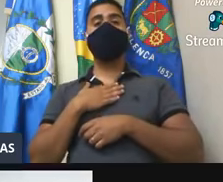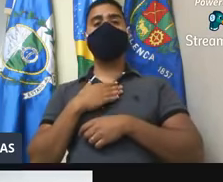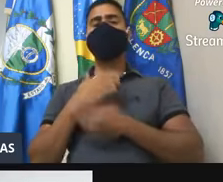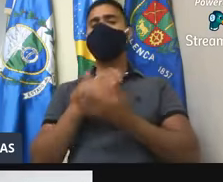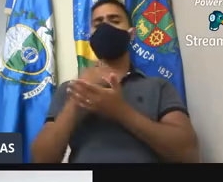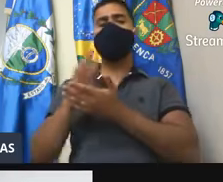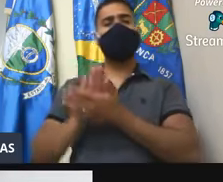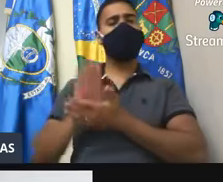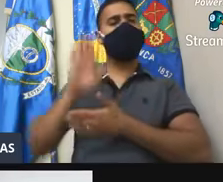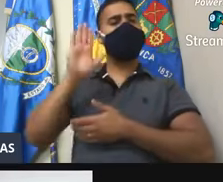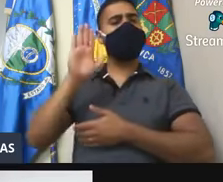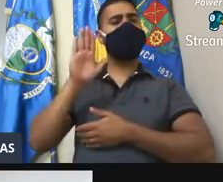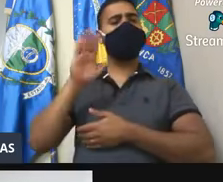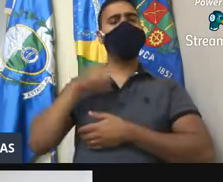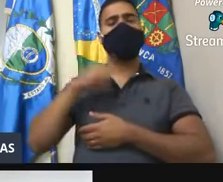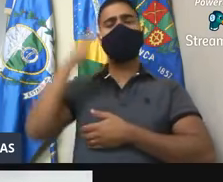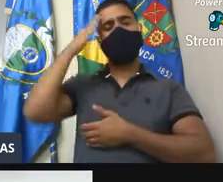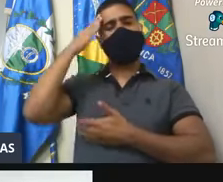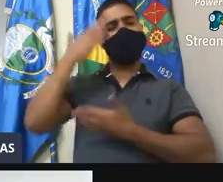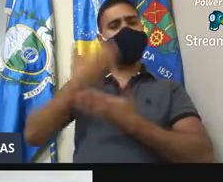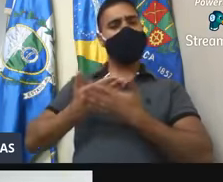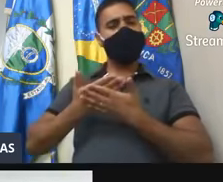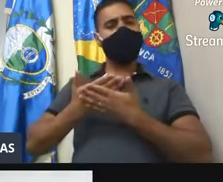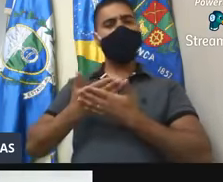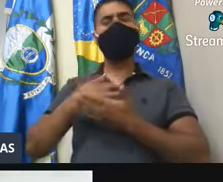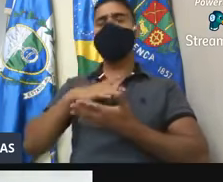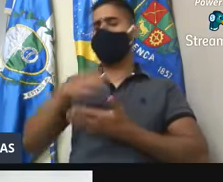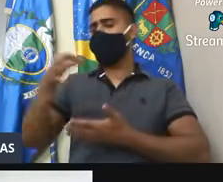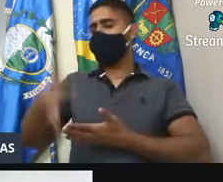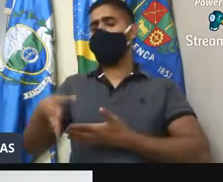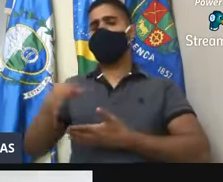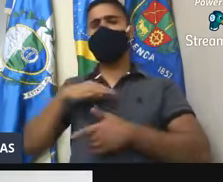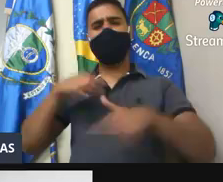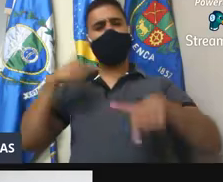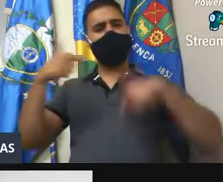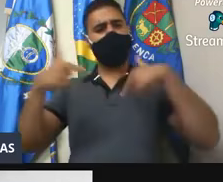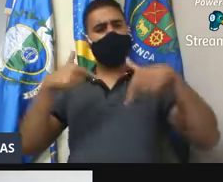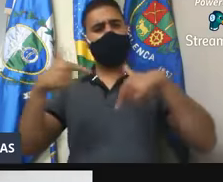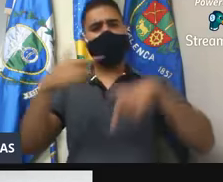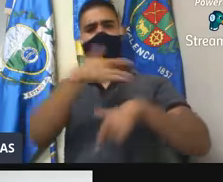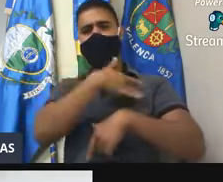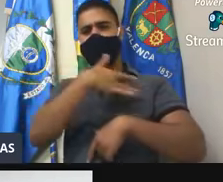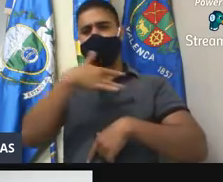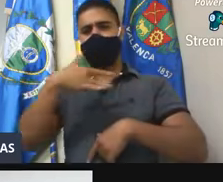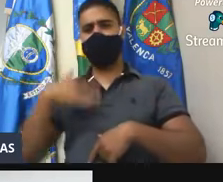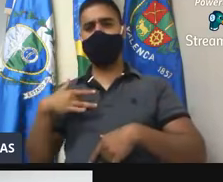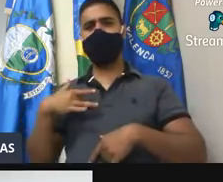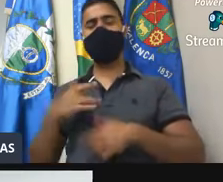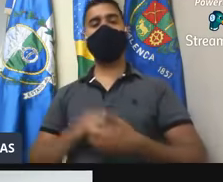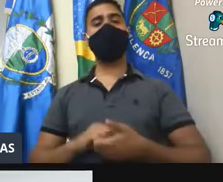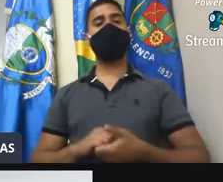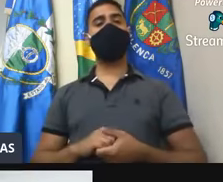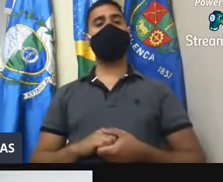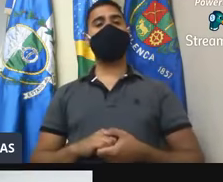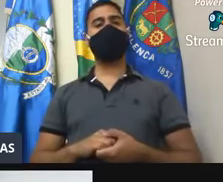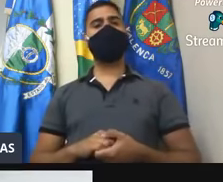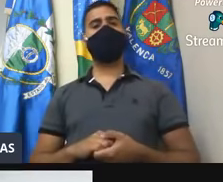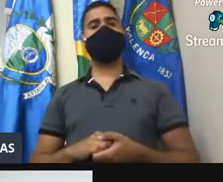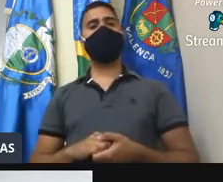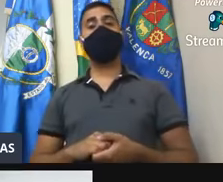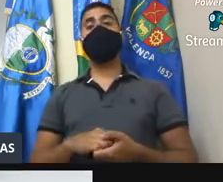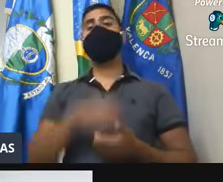parlamentar convicto, convicto, ia lutar muito pela saúde, principalmente a saúde dos